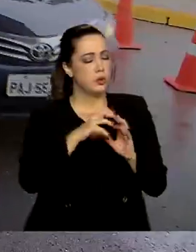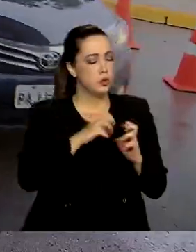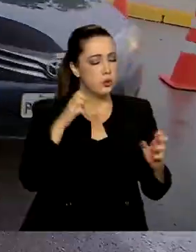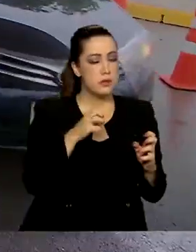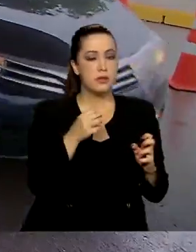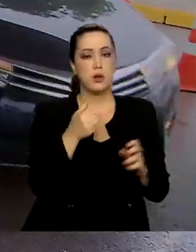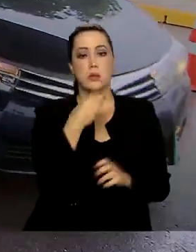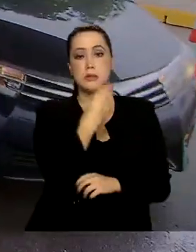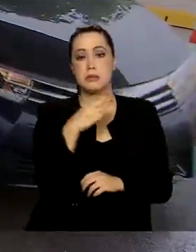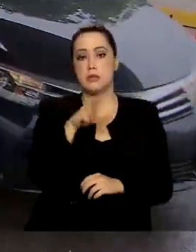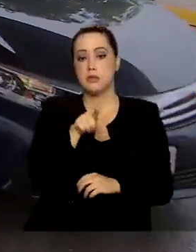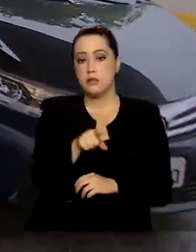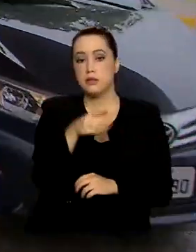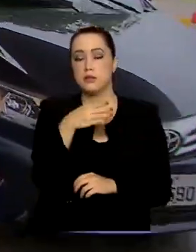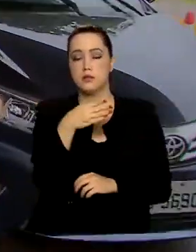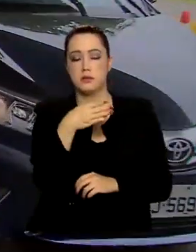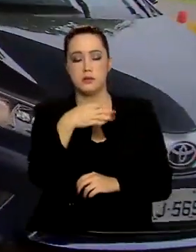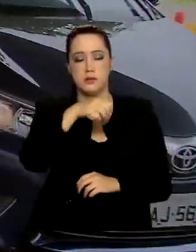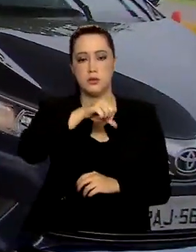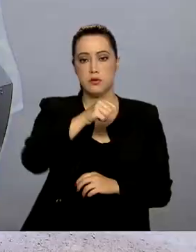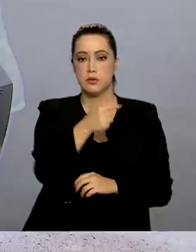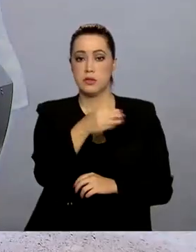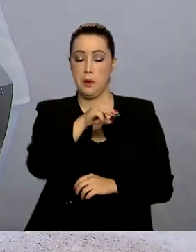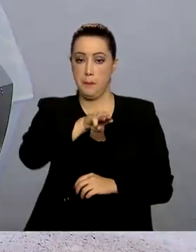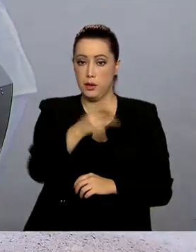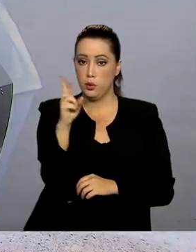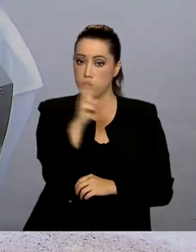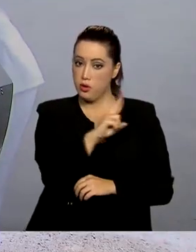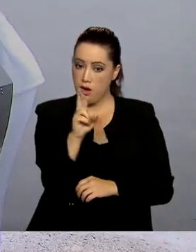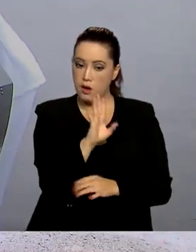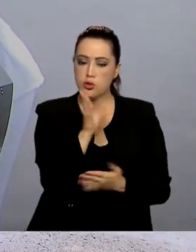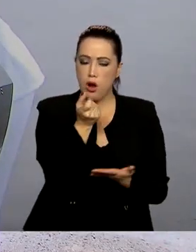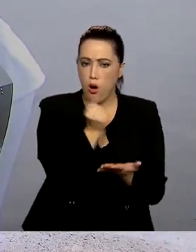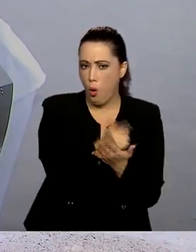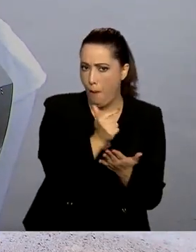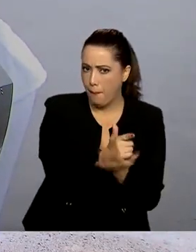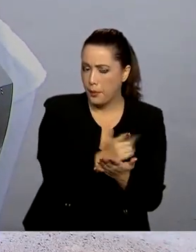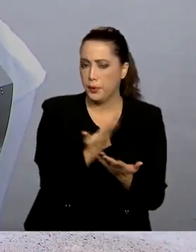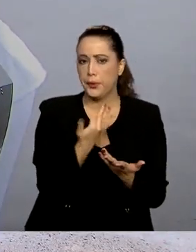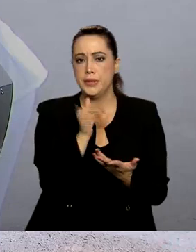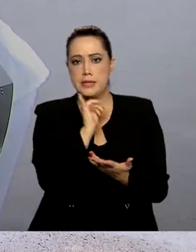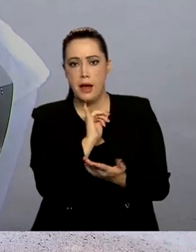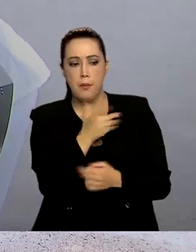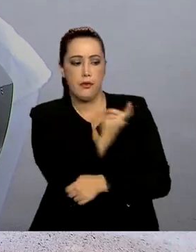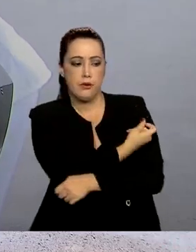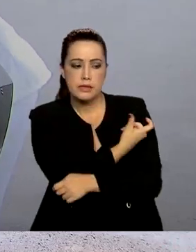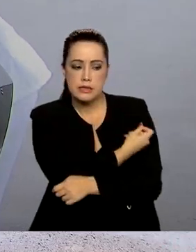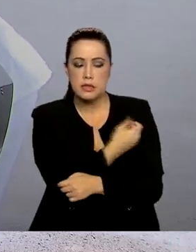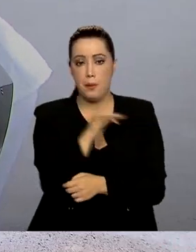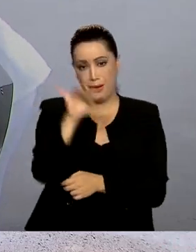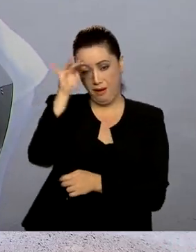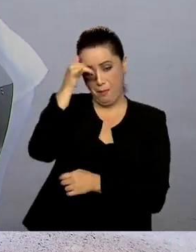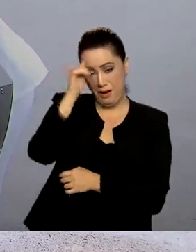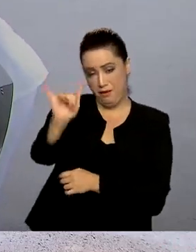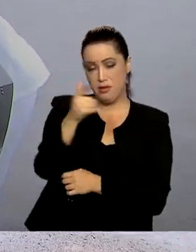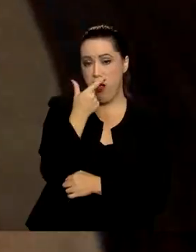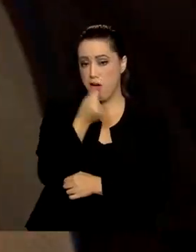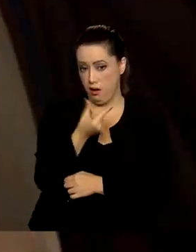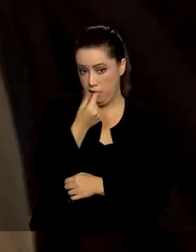970 milhões de reais. Parte do valor já foi aplicado na compra de vacinas contra a gripe e mais de 30 milhões de